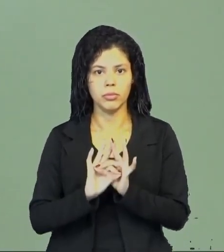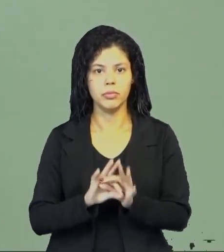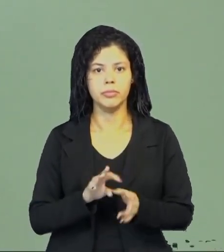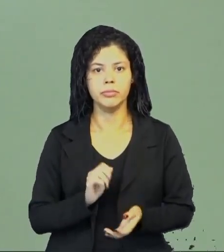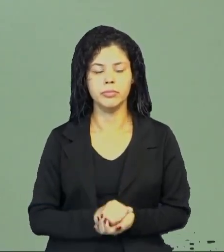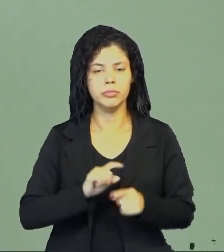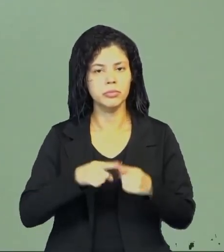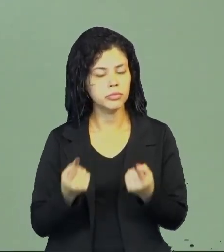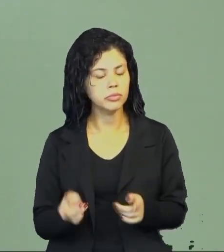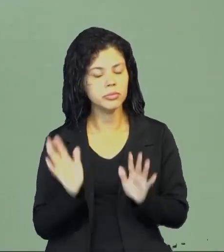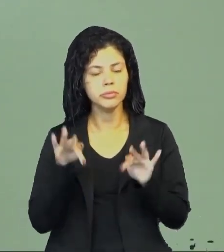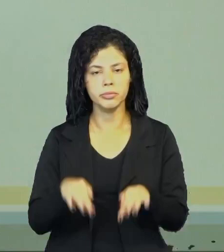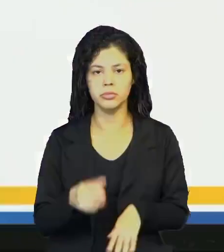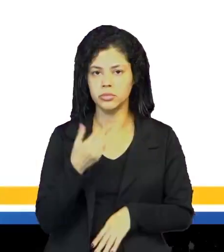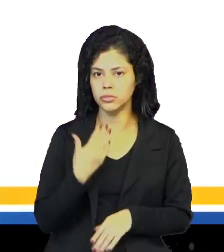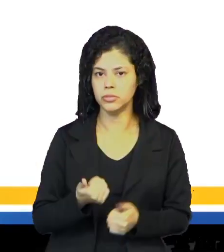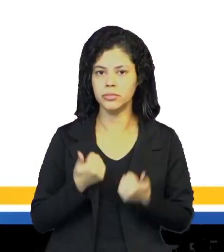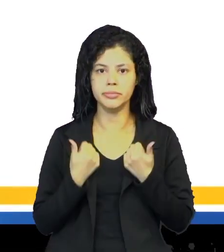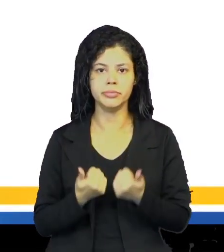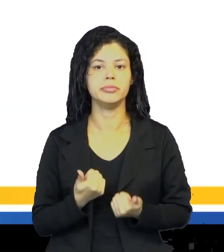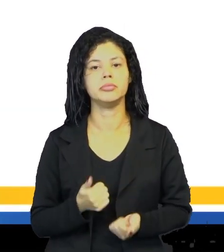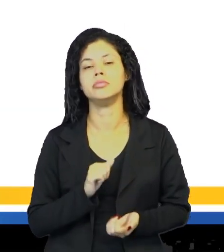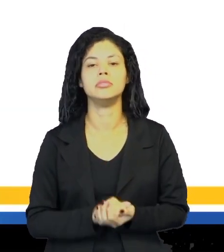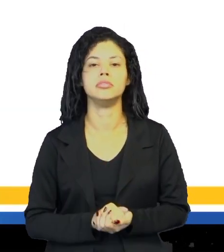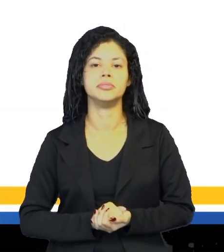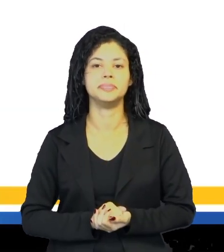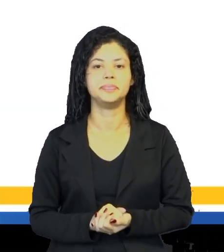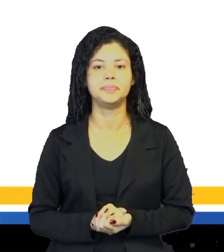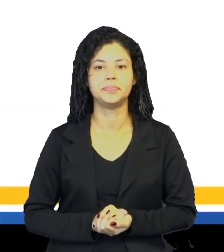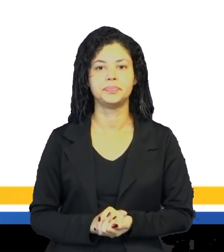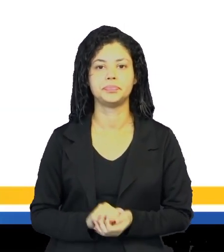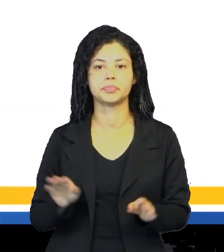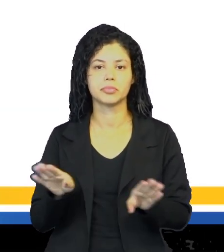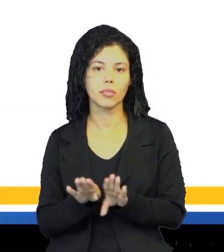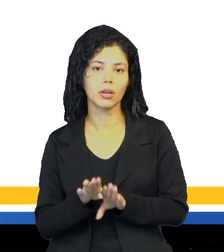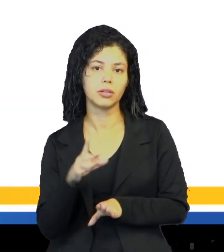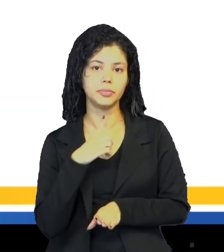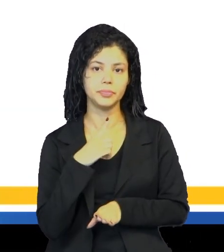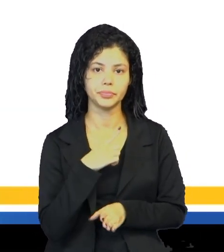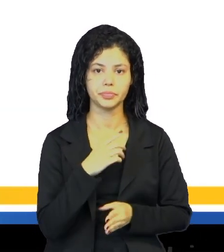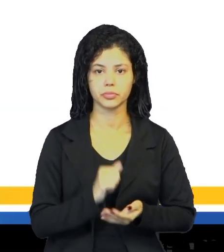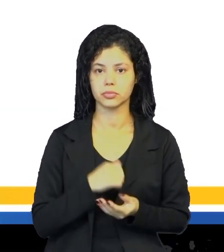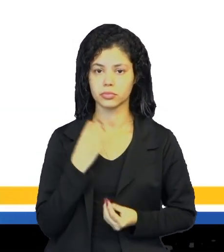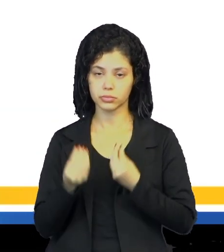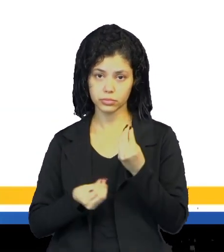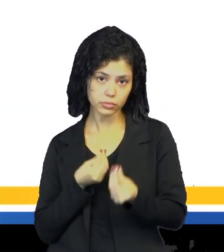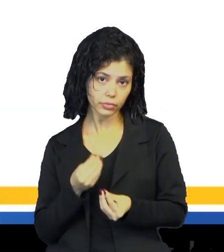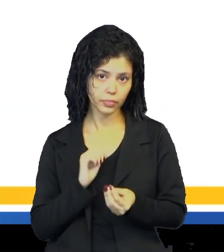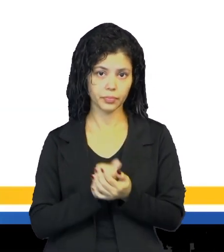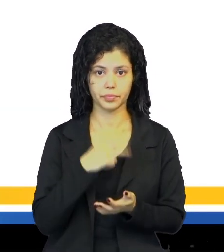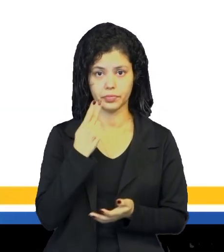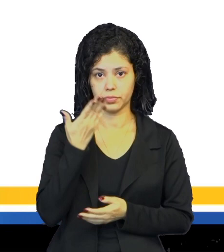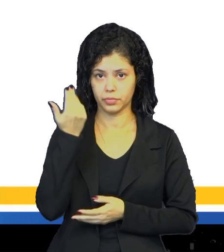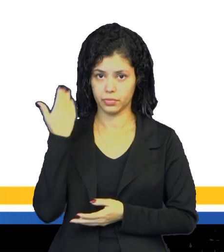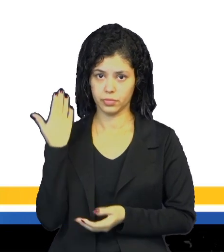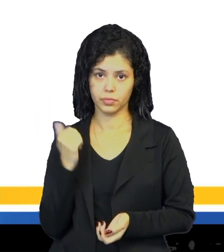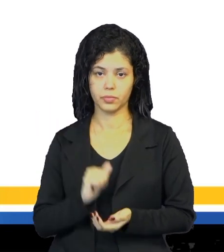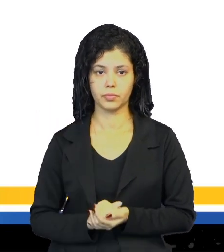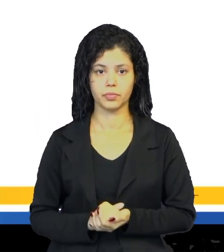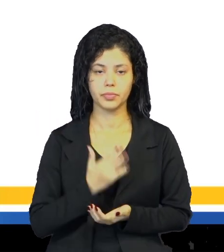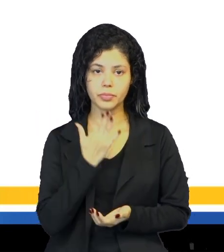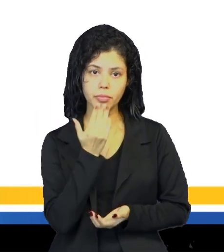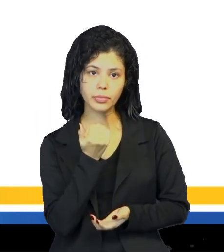tudo, mas no final dá tudo certo. Nós também temos, como eu disse anteriormente, o